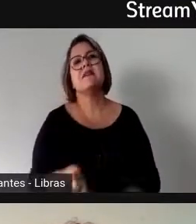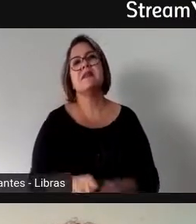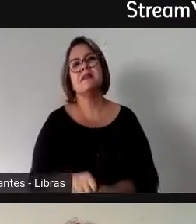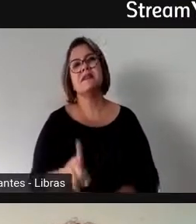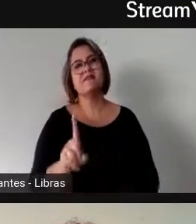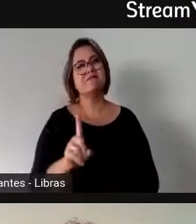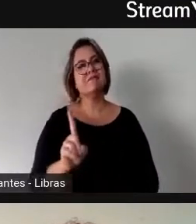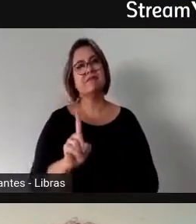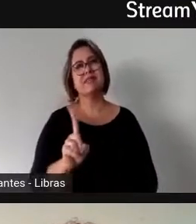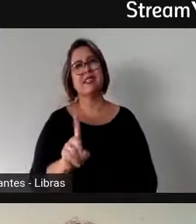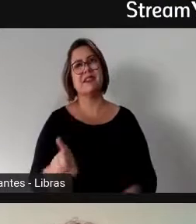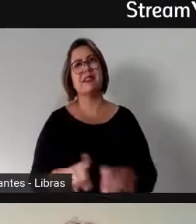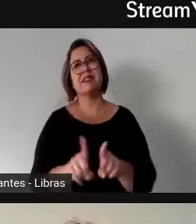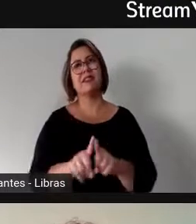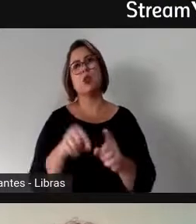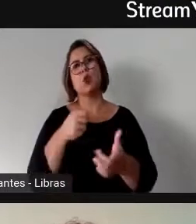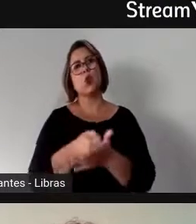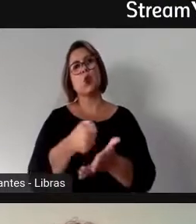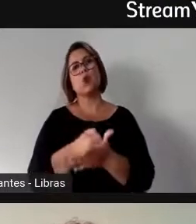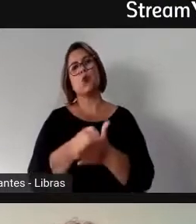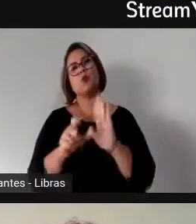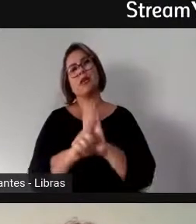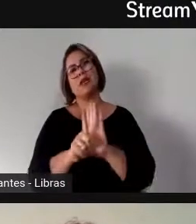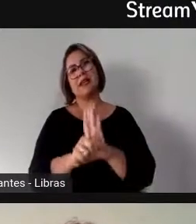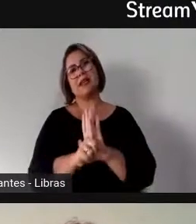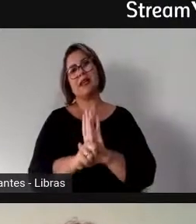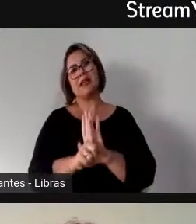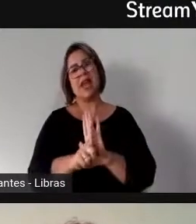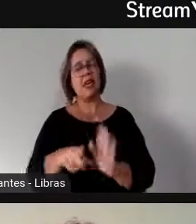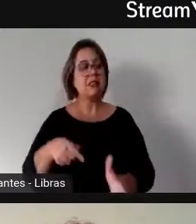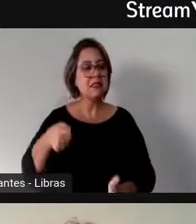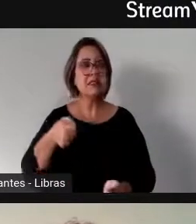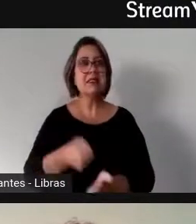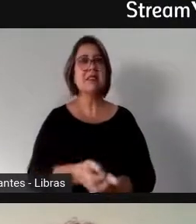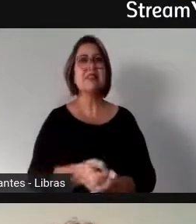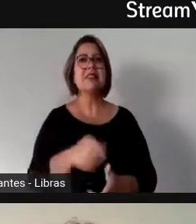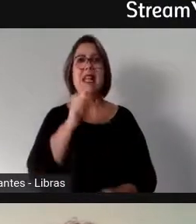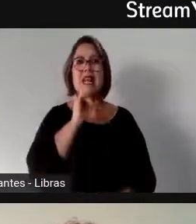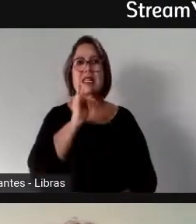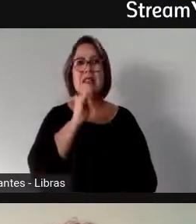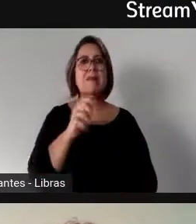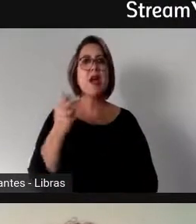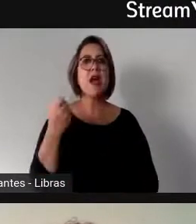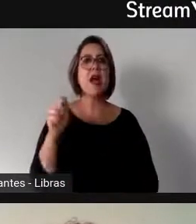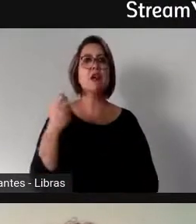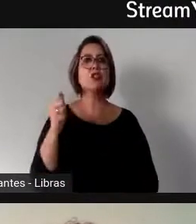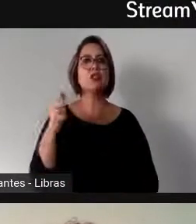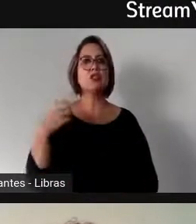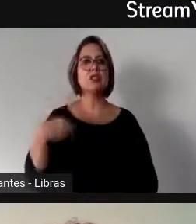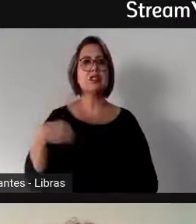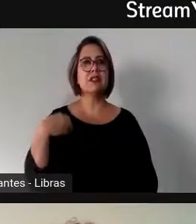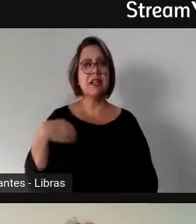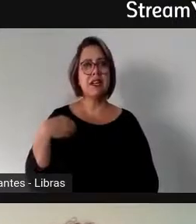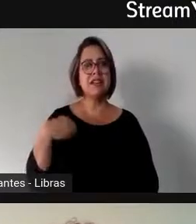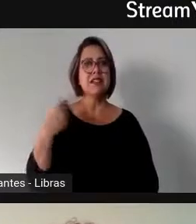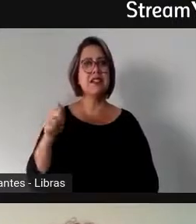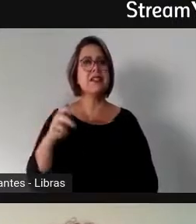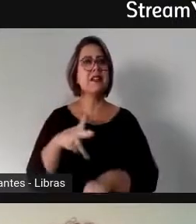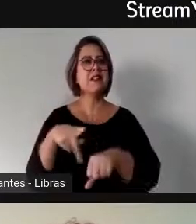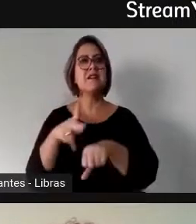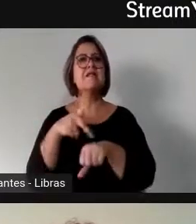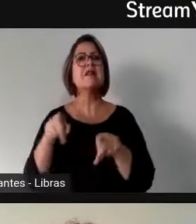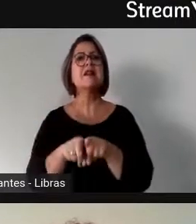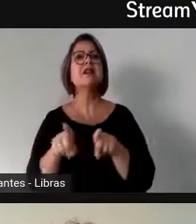faça cumprir a lei, é exigir, né, e o exemplo da Argentina, que eu estudei um pouco mais, eu acho muito interessante porque